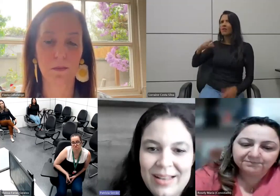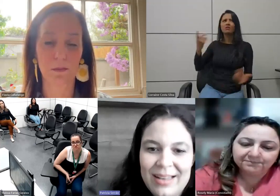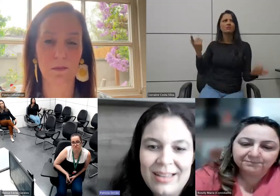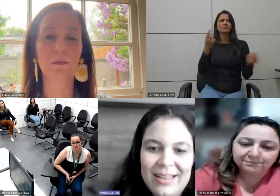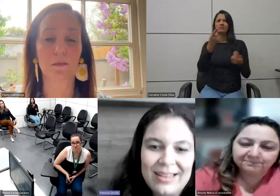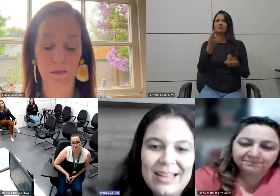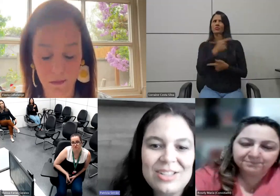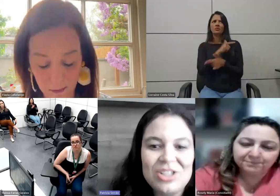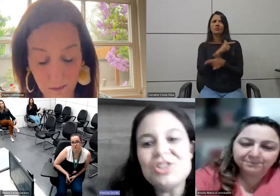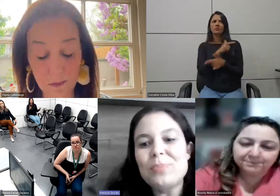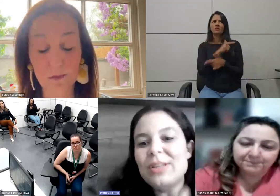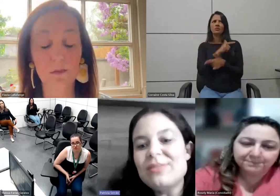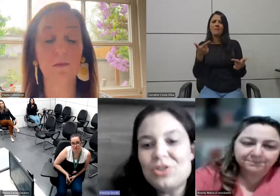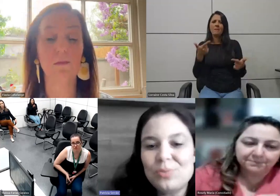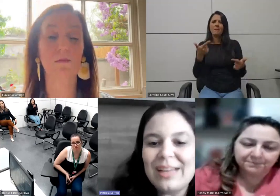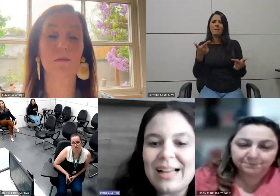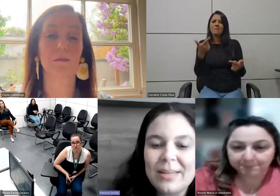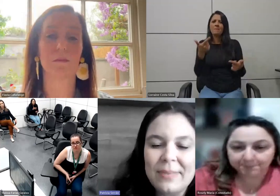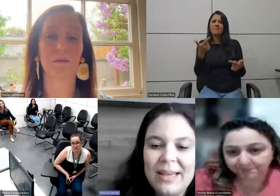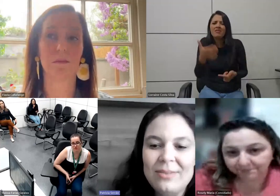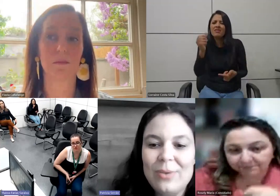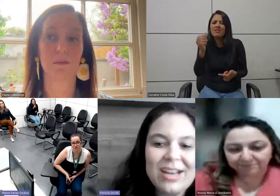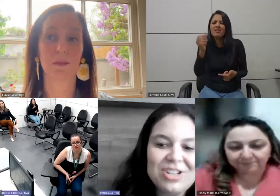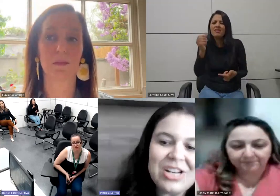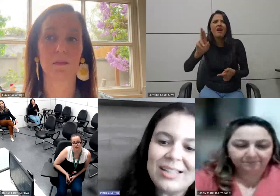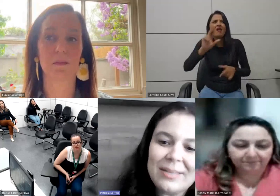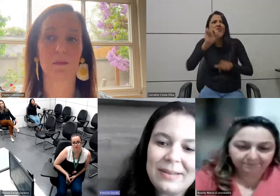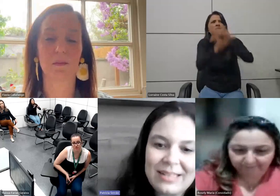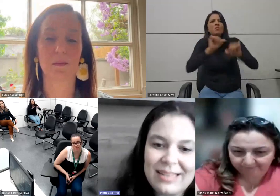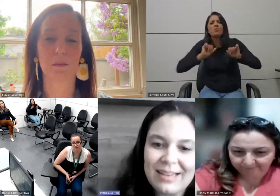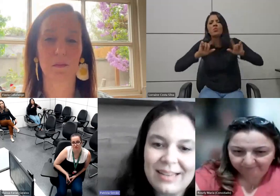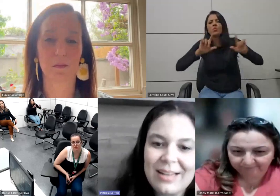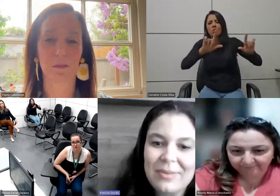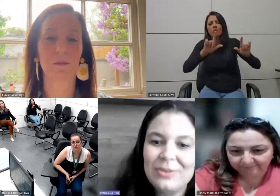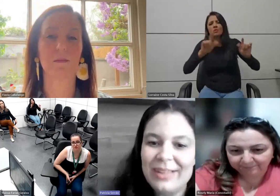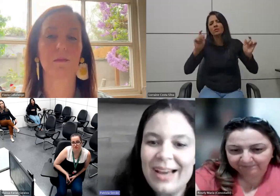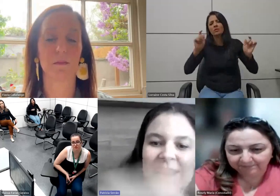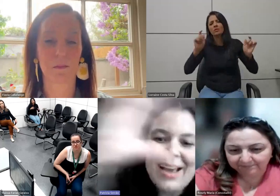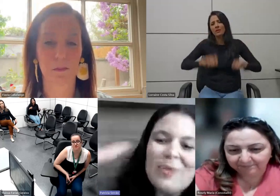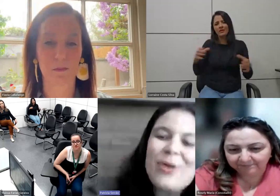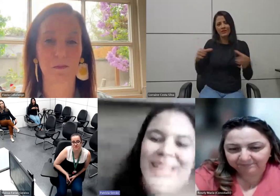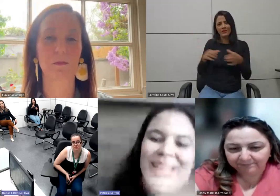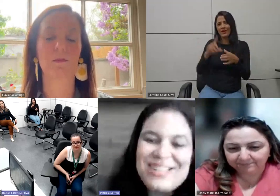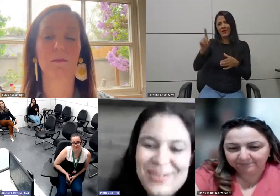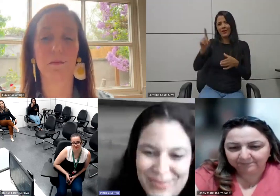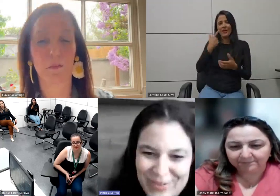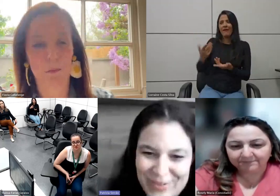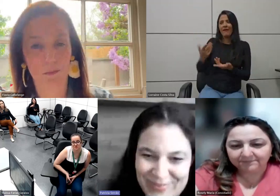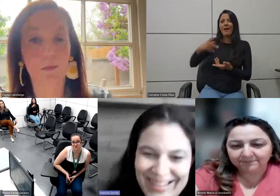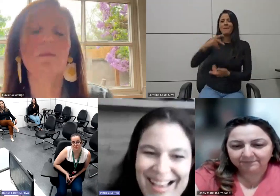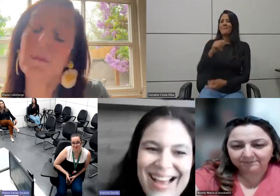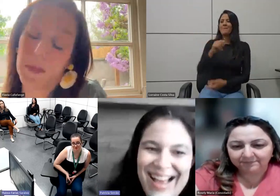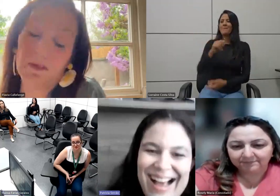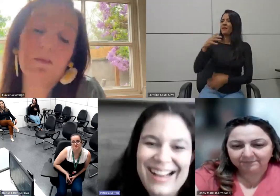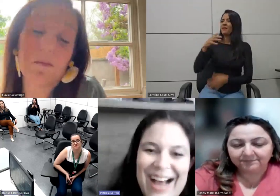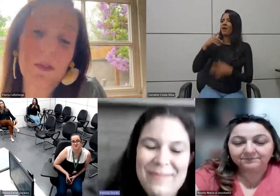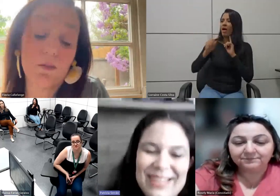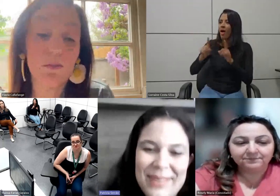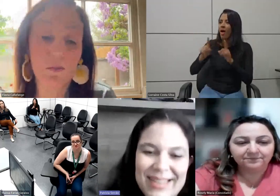plaquinha e a gente podendo se juntar também não é a chata da Patrícia reclamando né é o coletivo